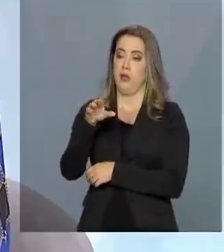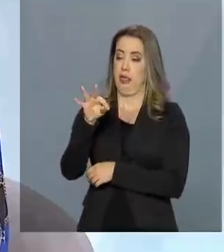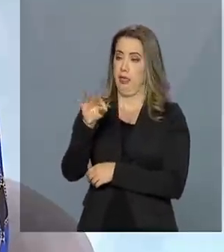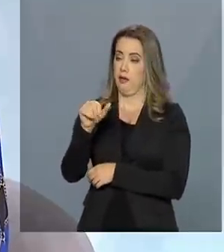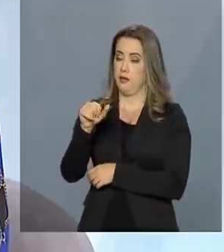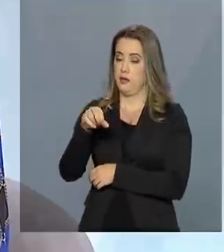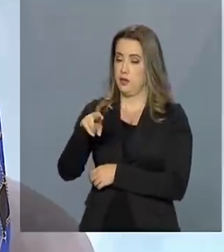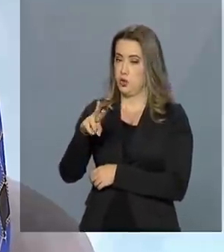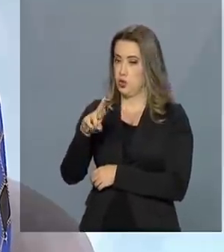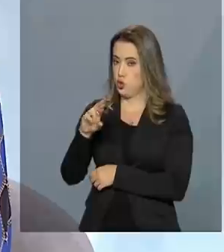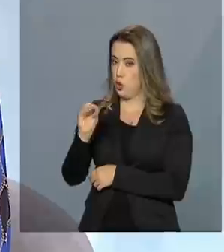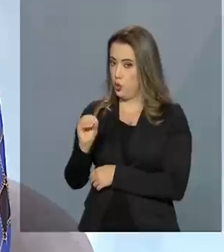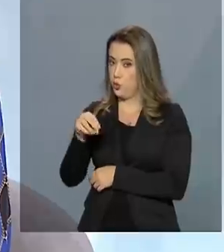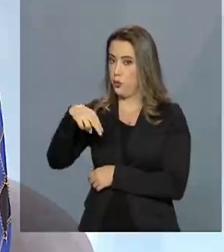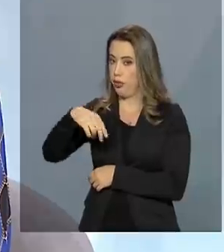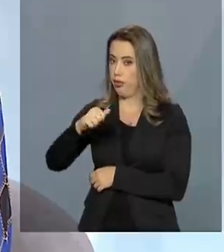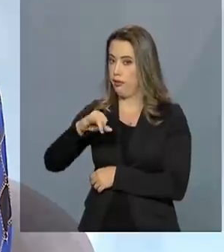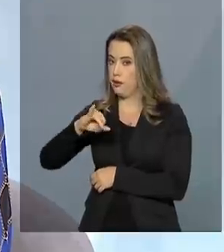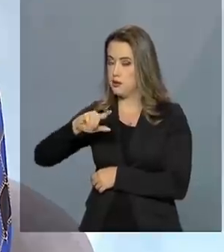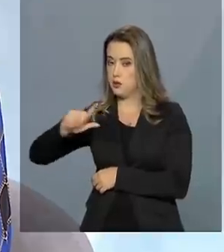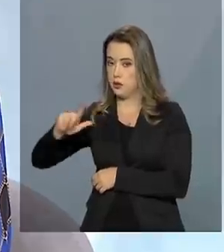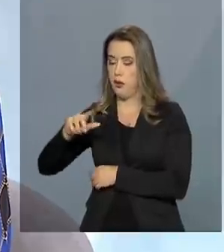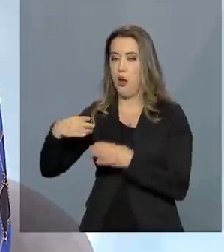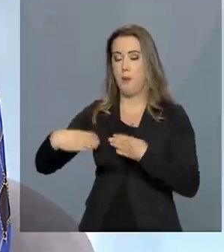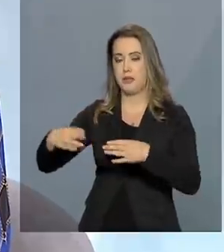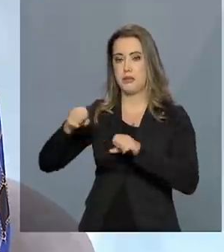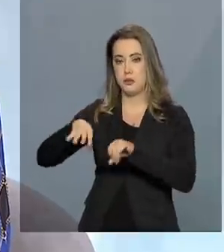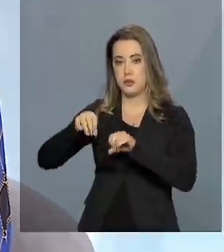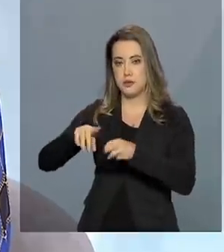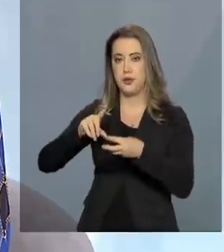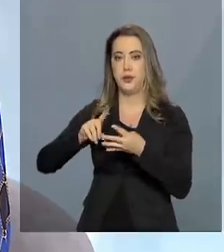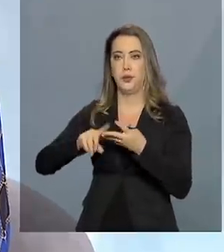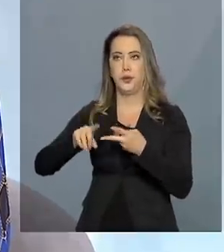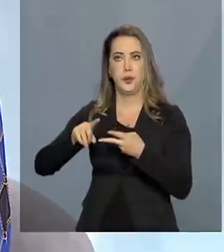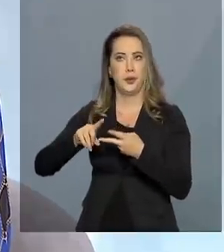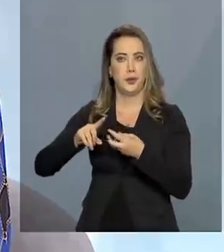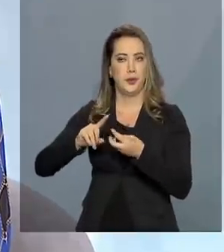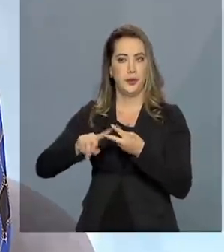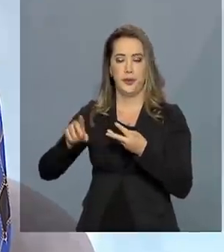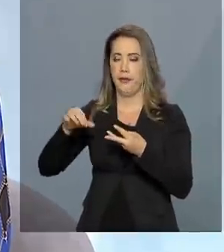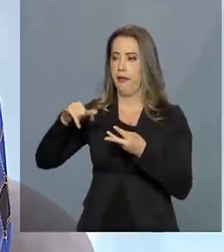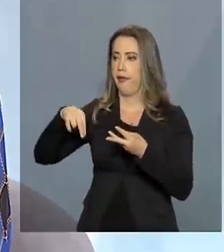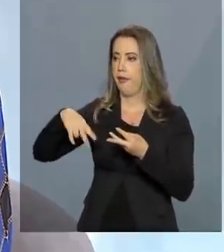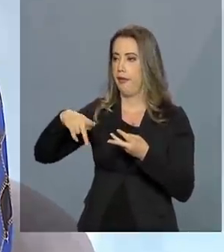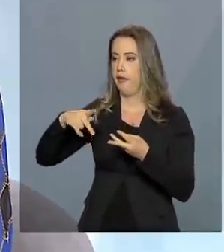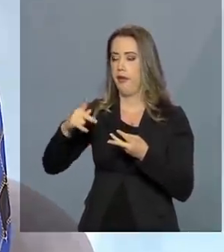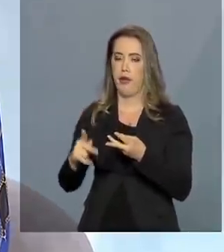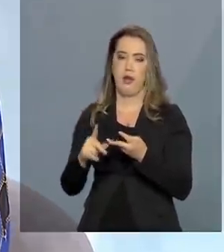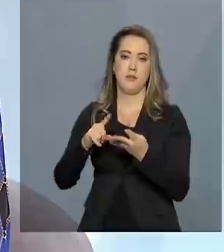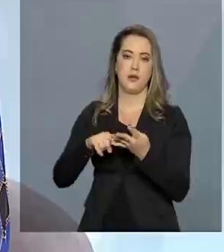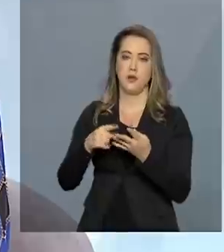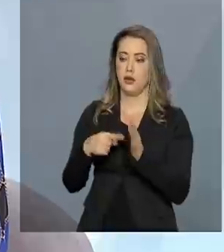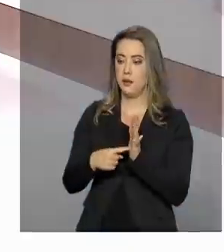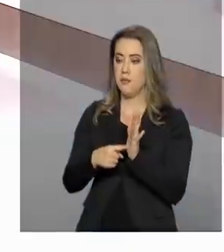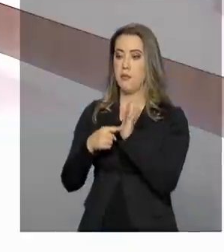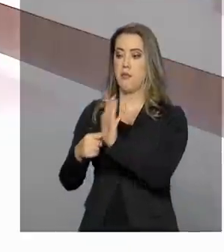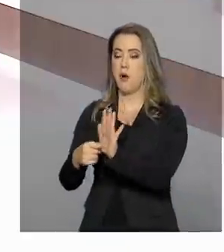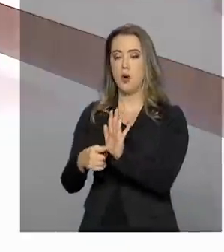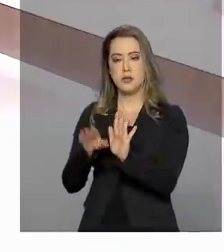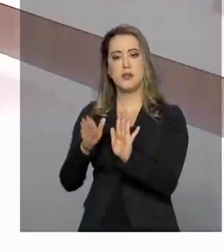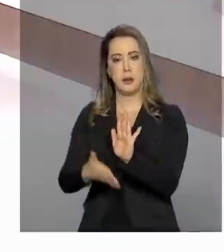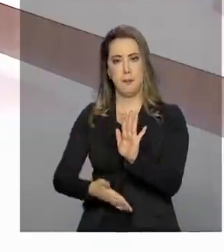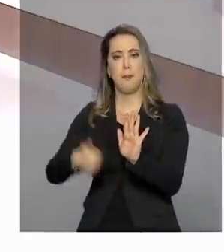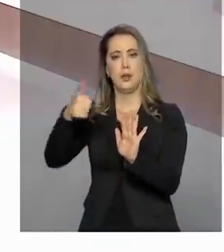Ministério da Educação. Então, a gente tem aí trabalhado nesses indicadores até começar